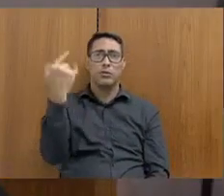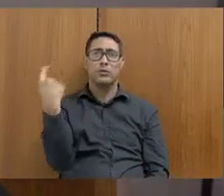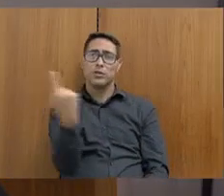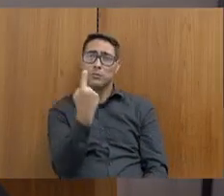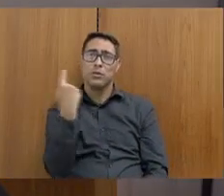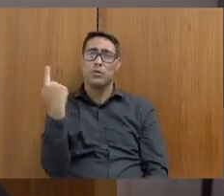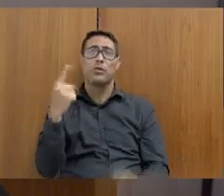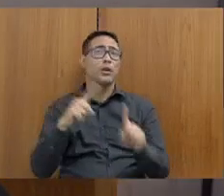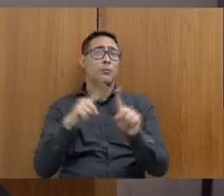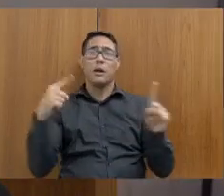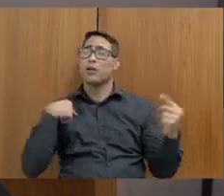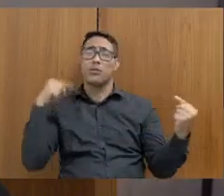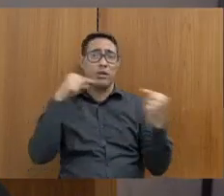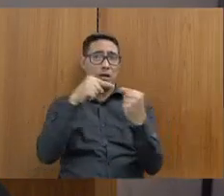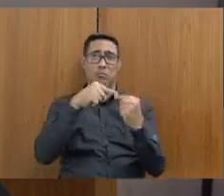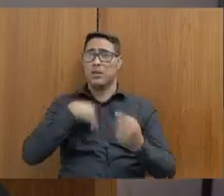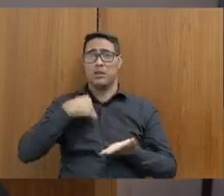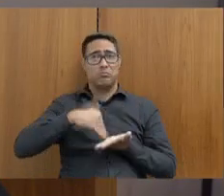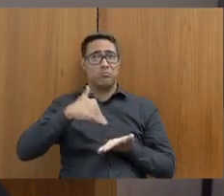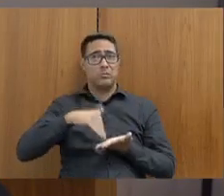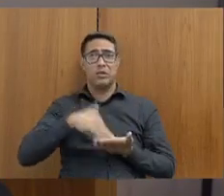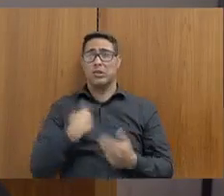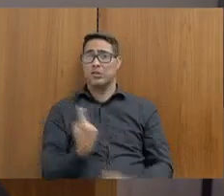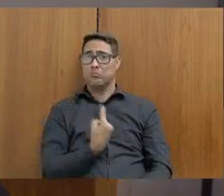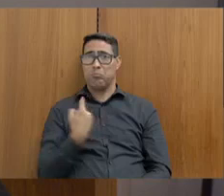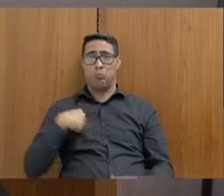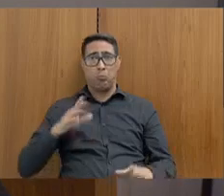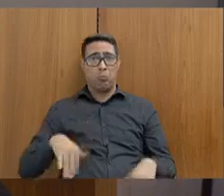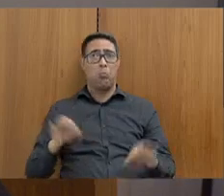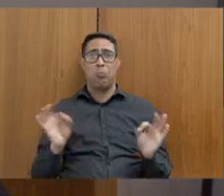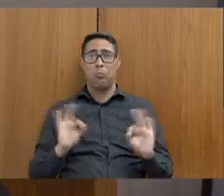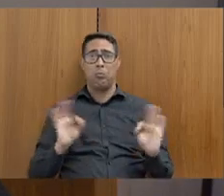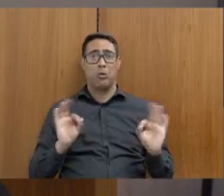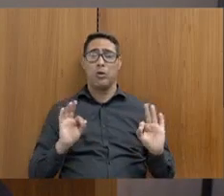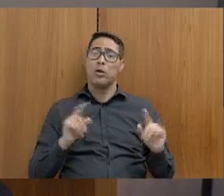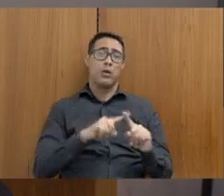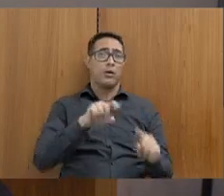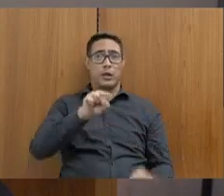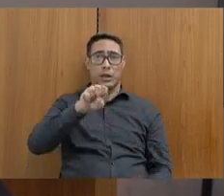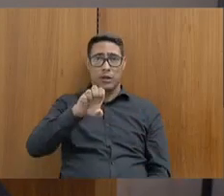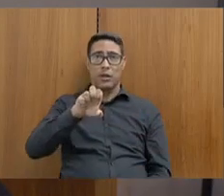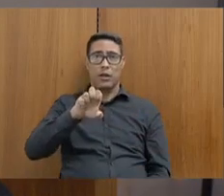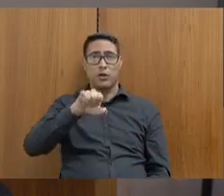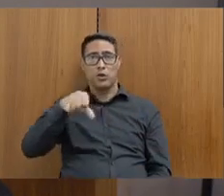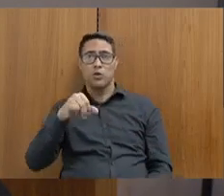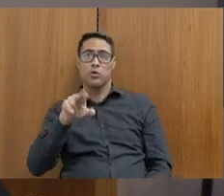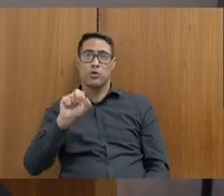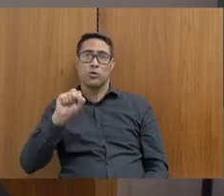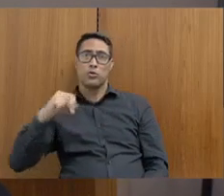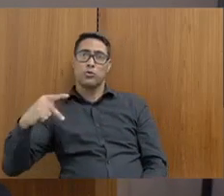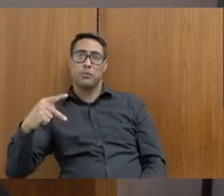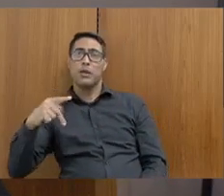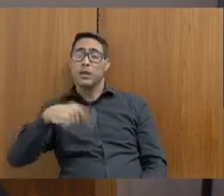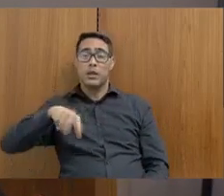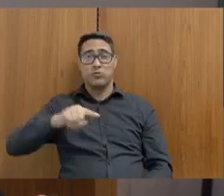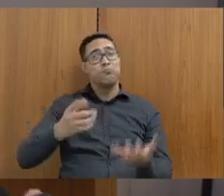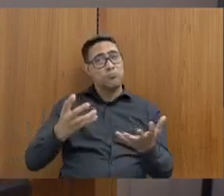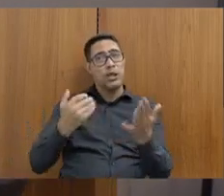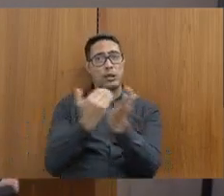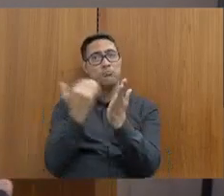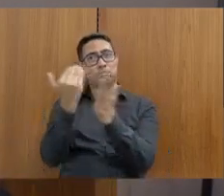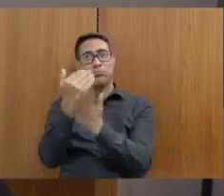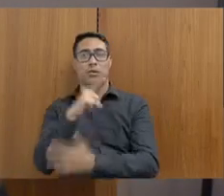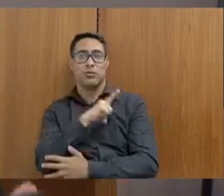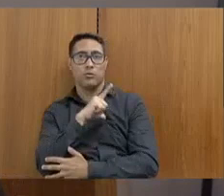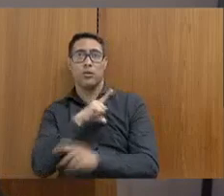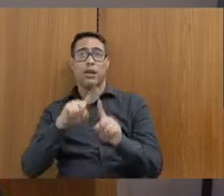compete à nossa secretaria a discussão a respeito desse aumento, não é atribuição da Sejusp. Por mais que a gente queira que a segurança tenha esse aumento, essas